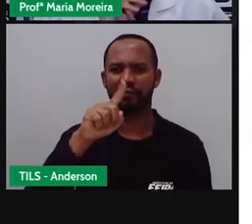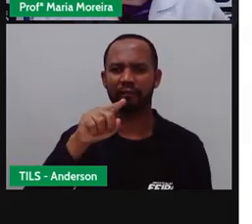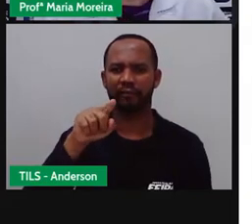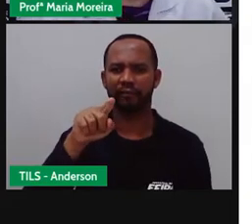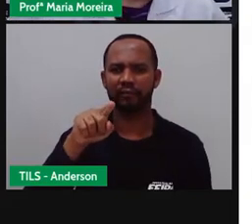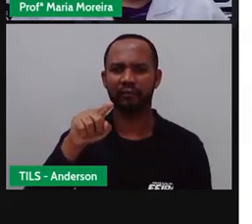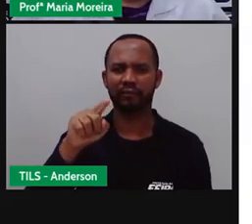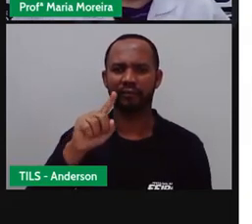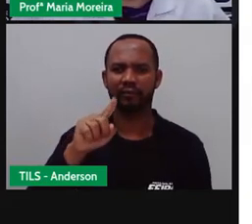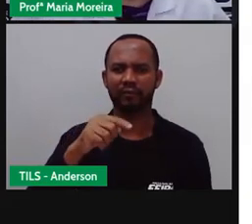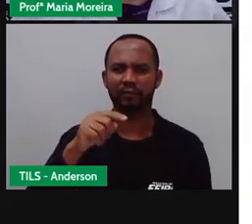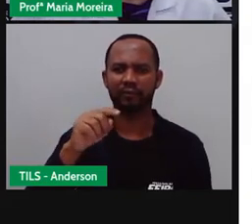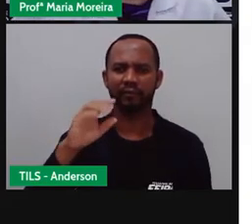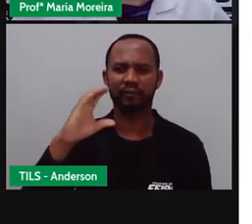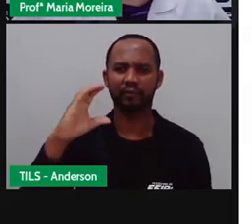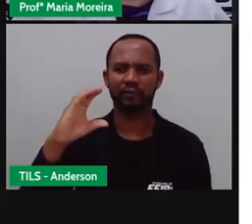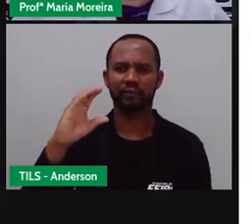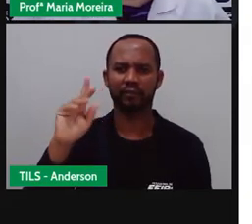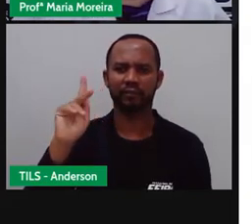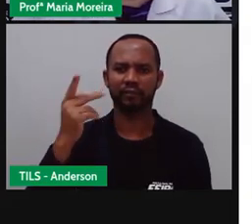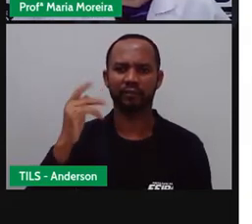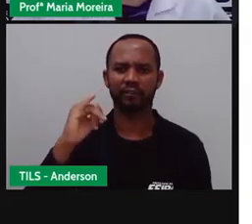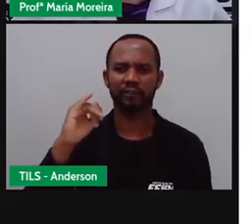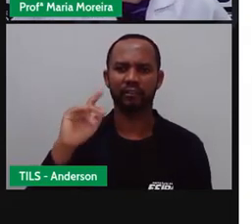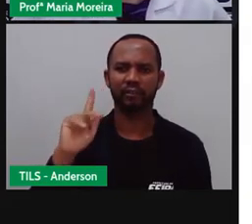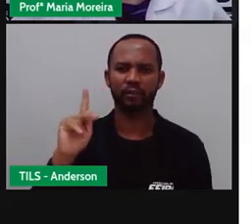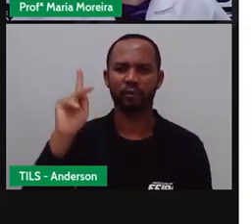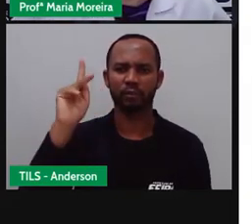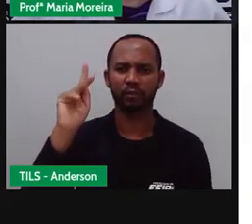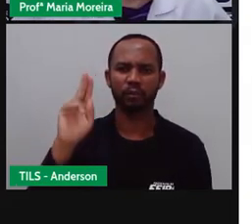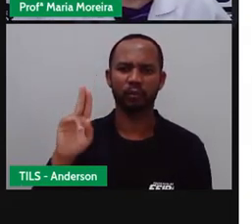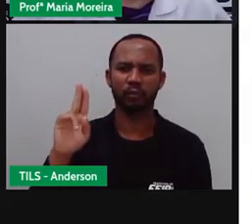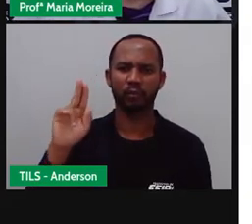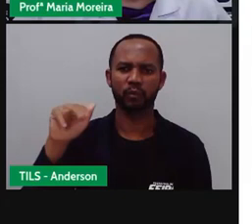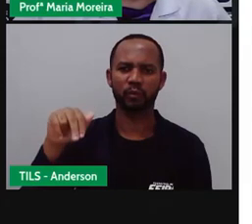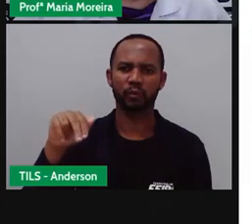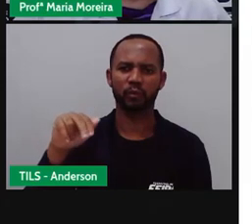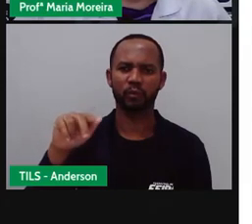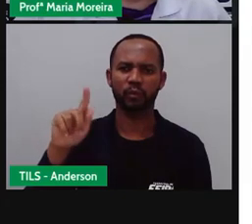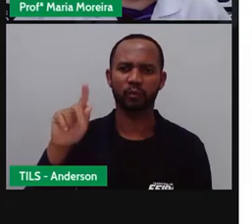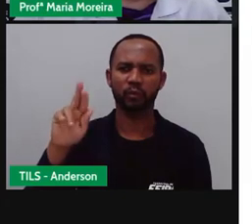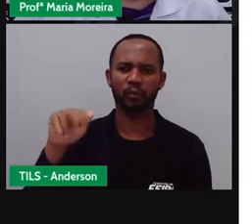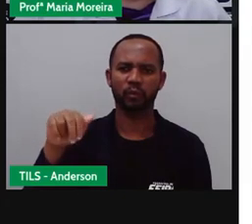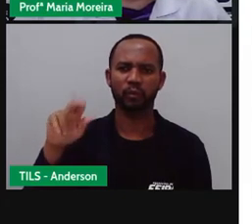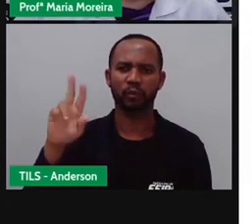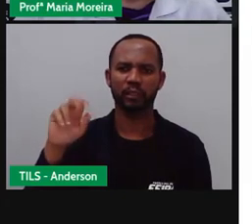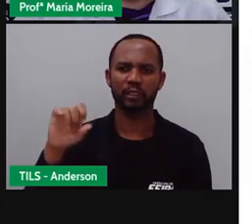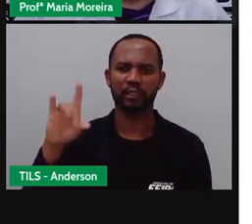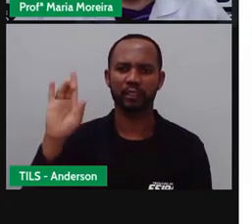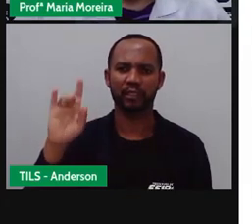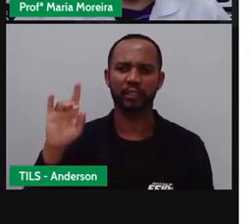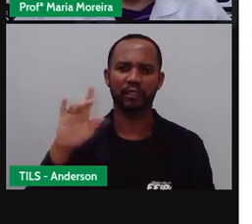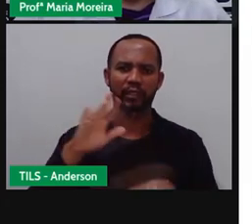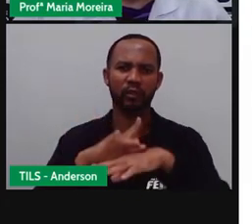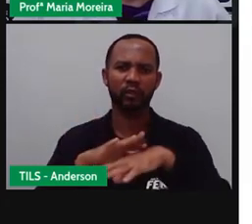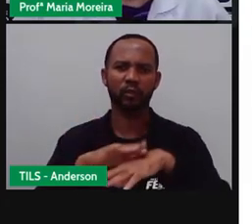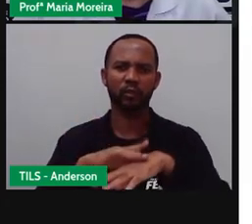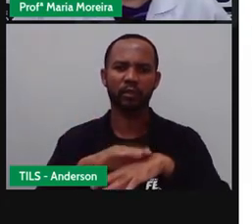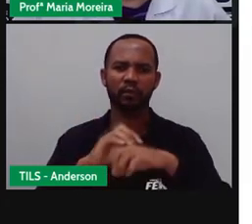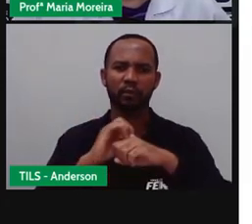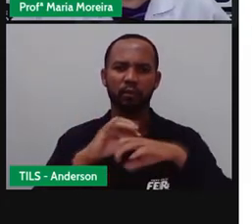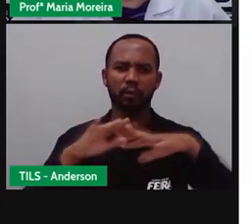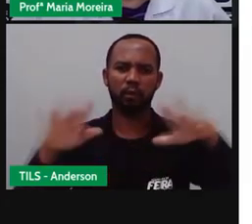pesquisadinha aí na internet Certo? Olha só Doenças que são propagadas por moscas, né?